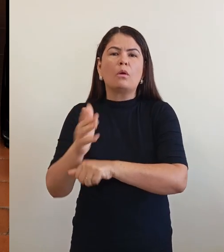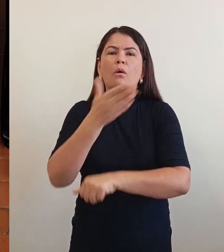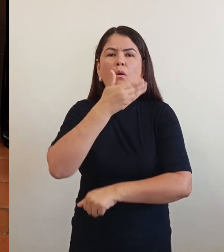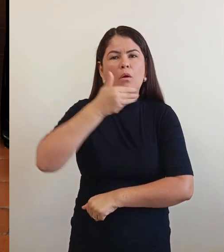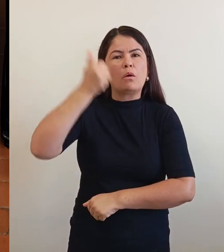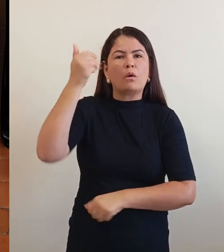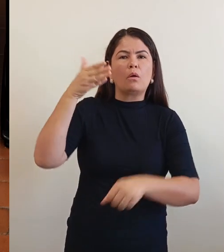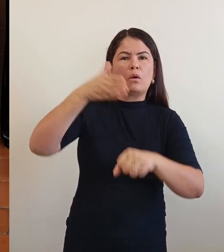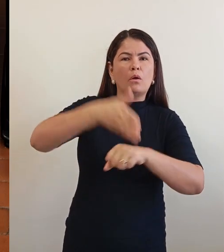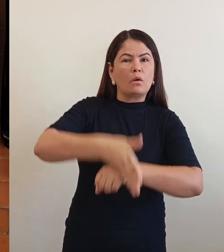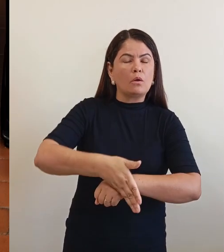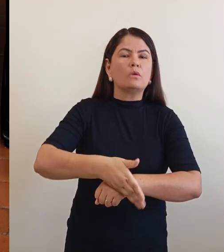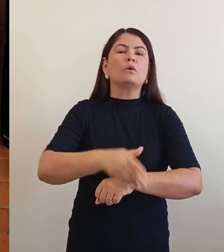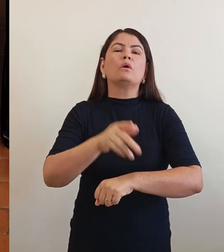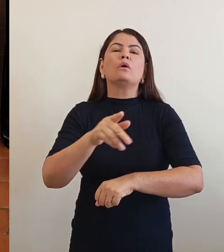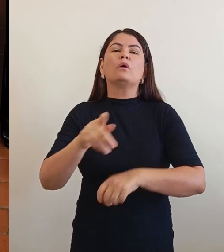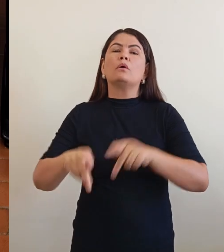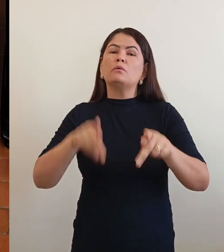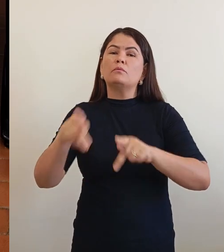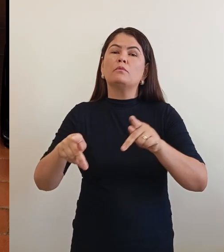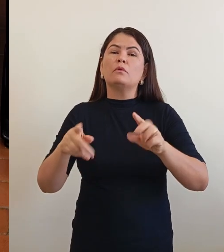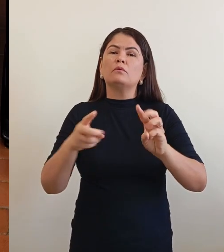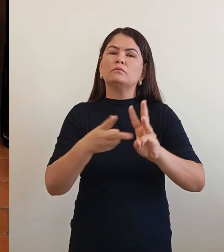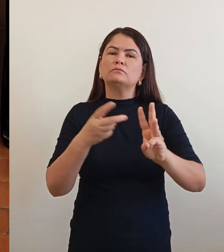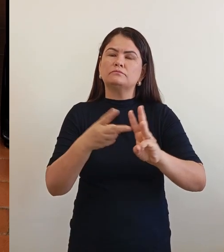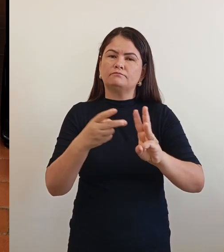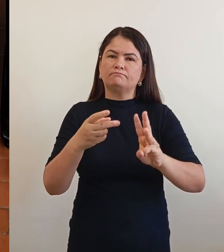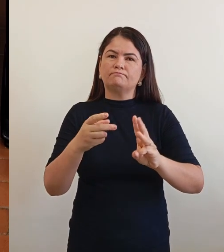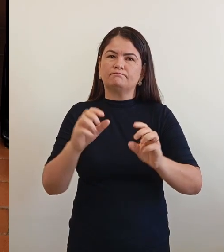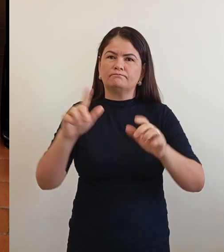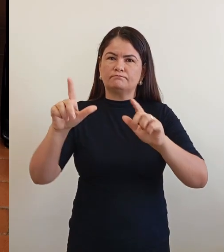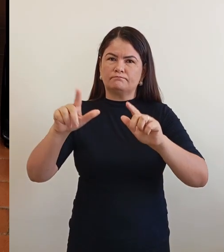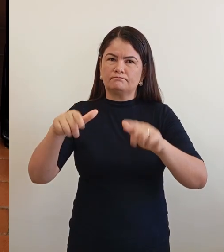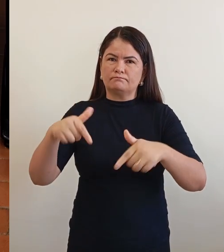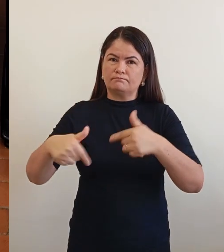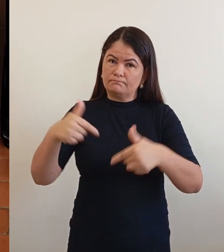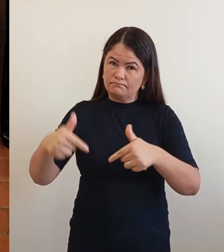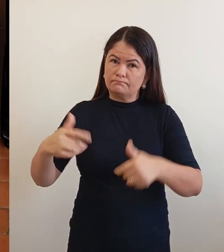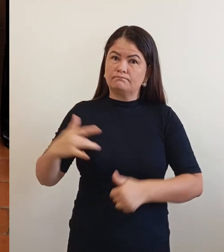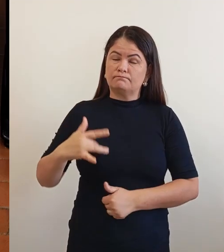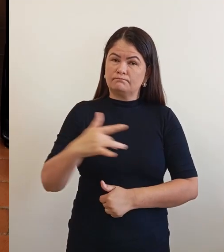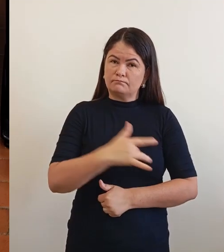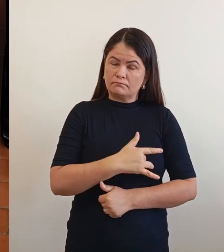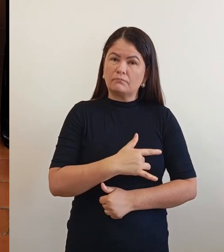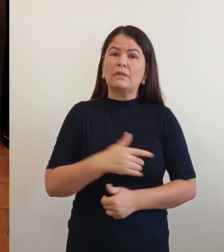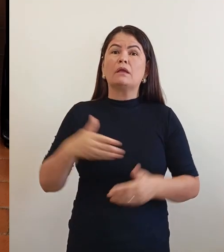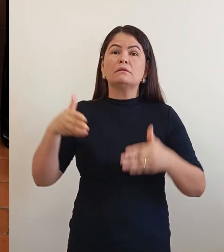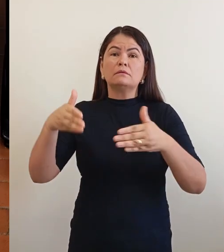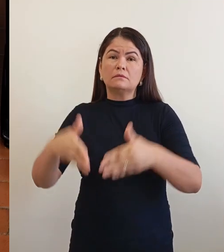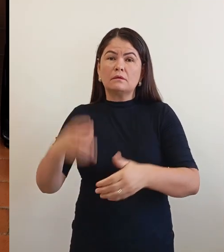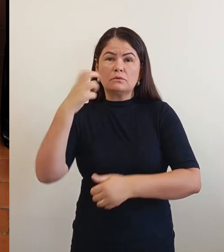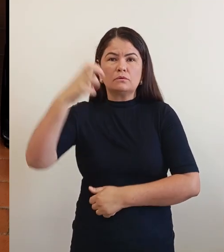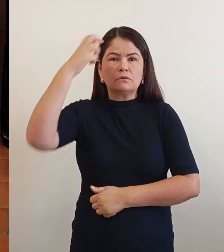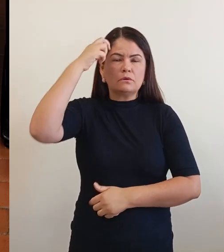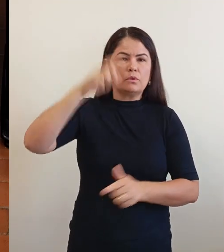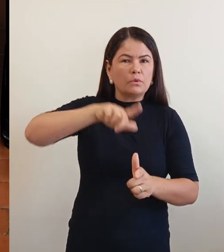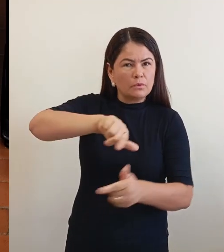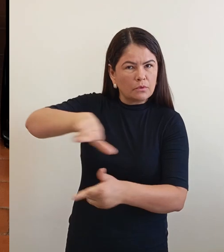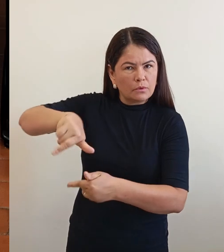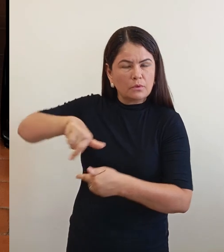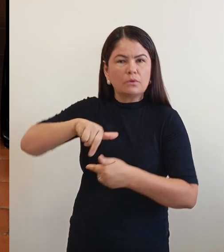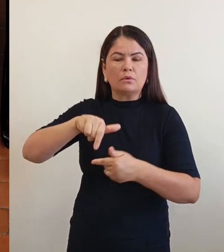povos indígenas ao serviço de saúde, considerando as especificidades culturais e geográficas das comunidades